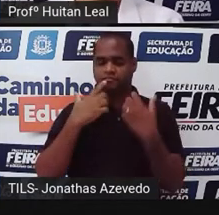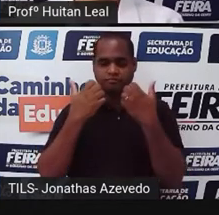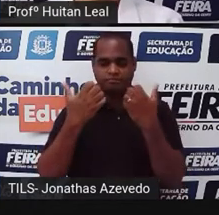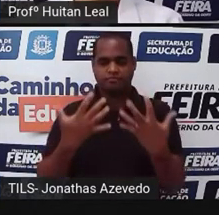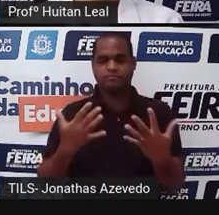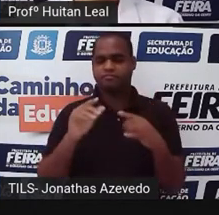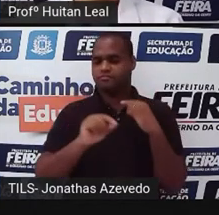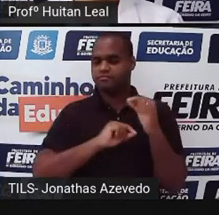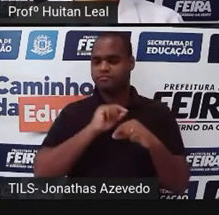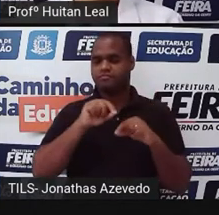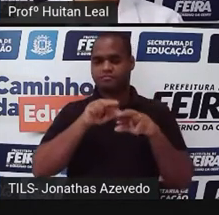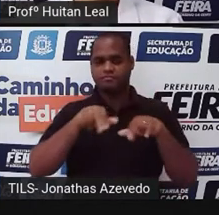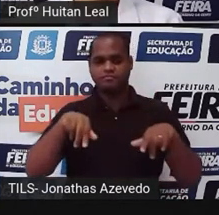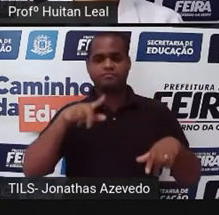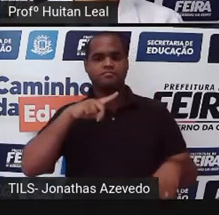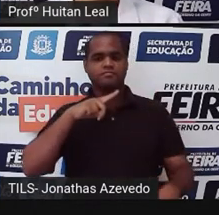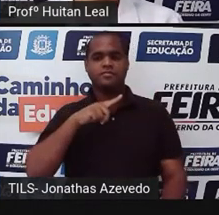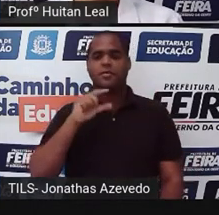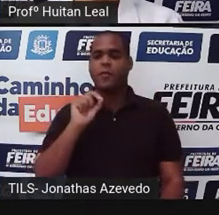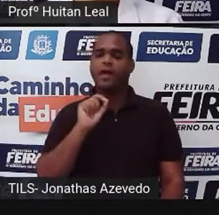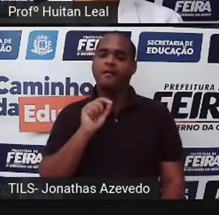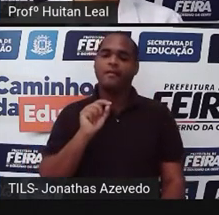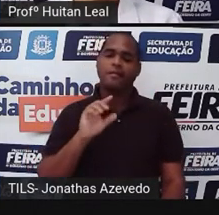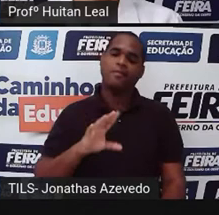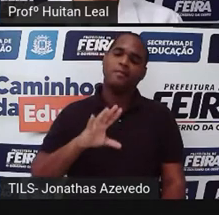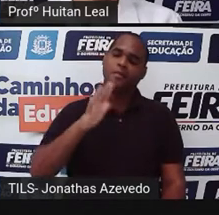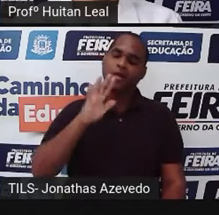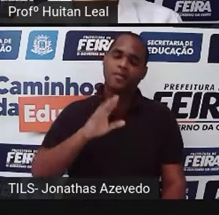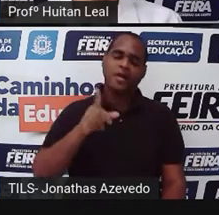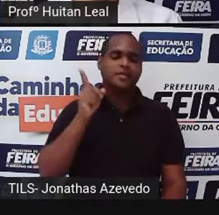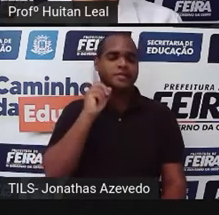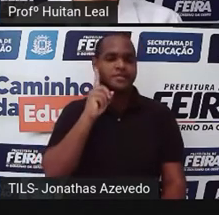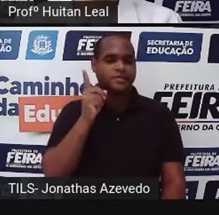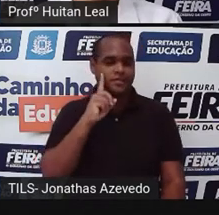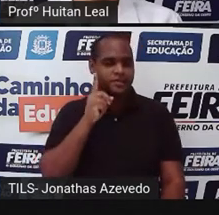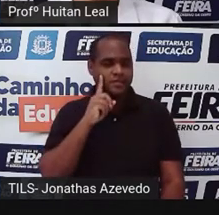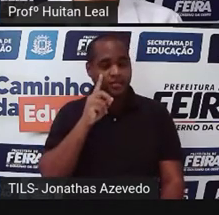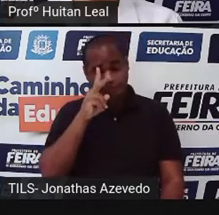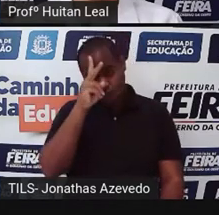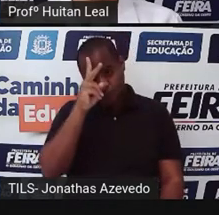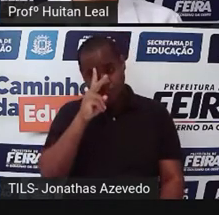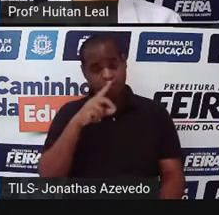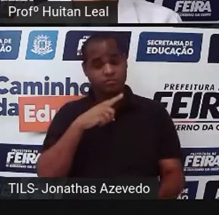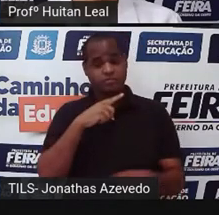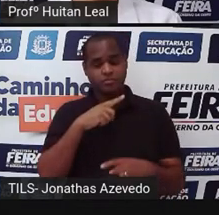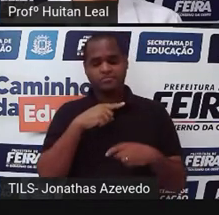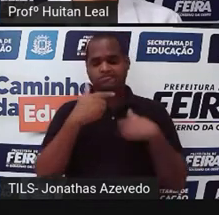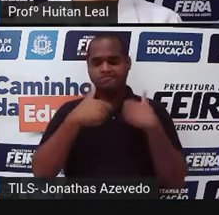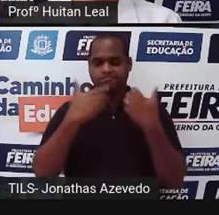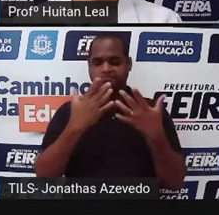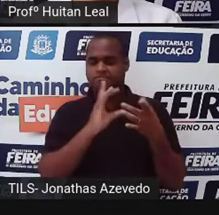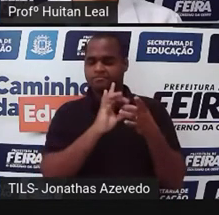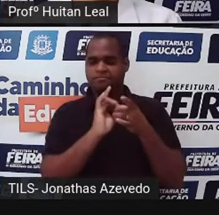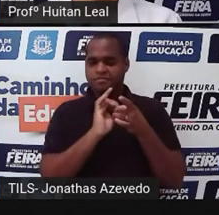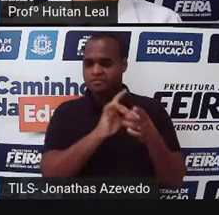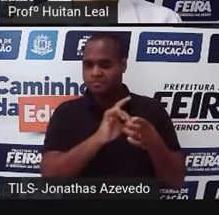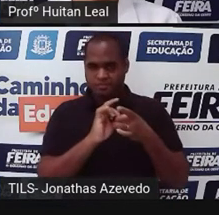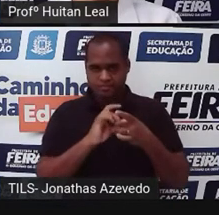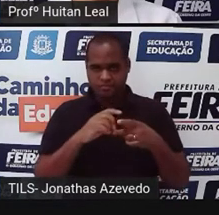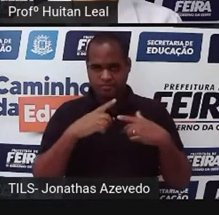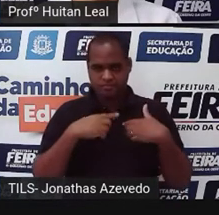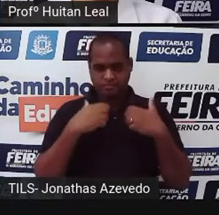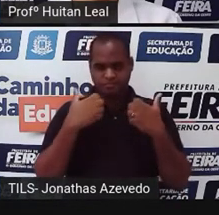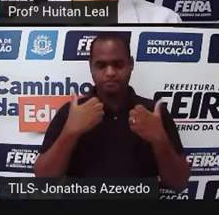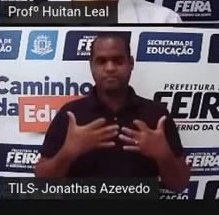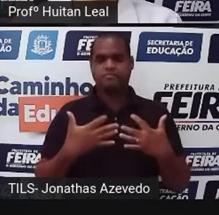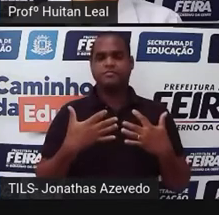fatos que acontecem no dia, no dia a dia, os fatos históricos mais relacionados, no caso, ao